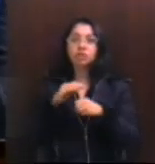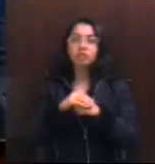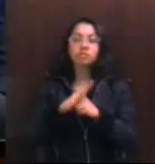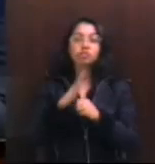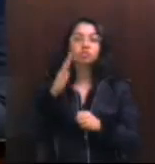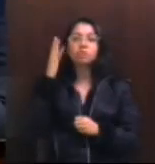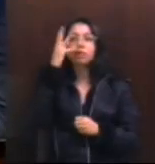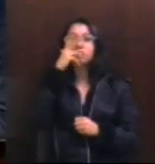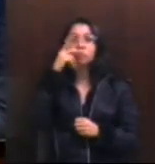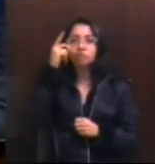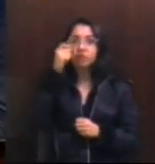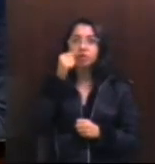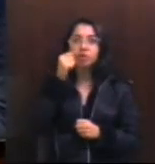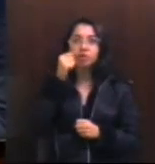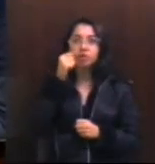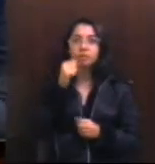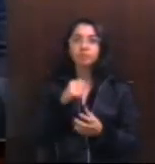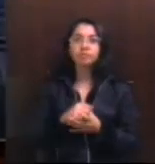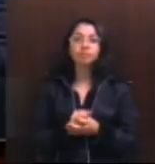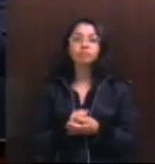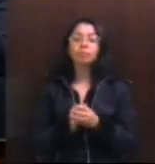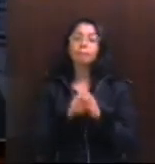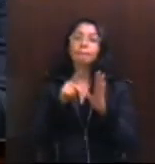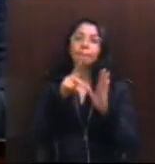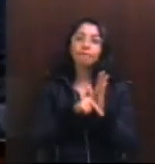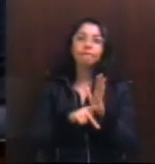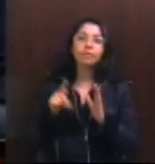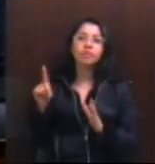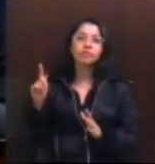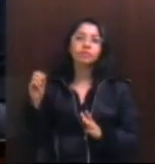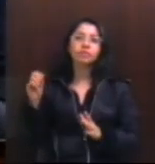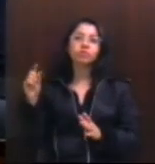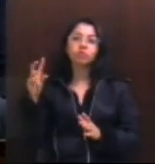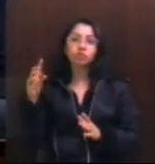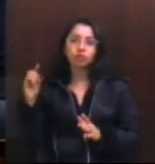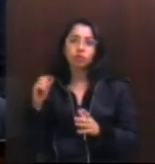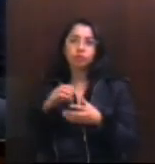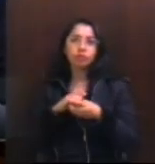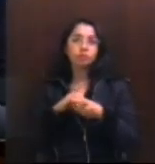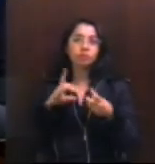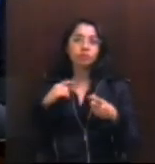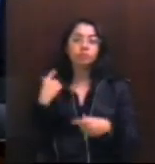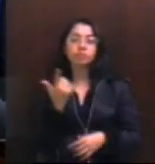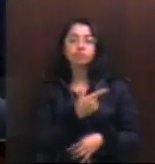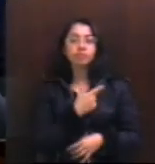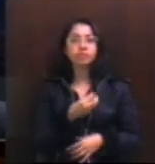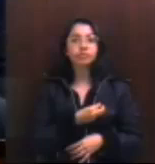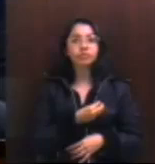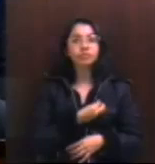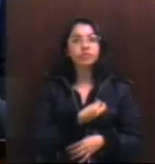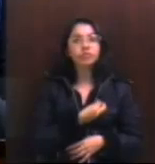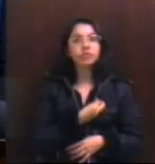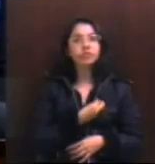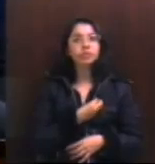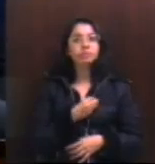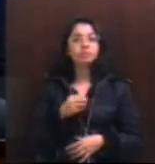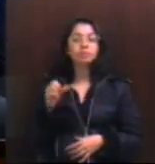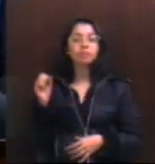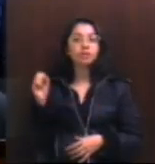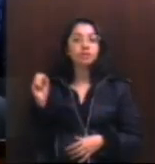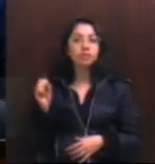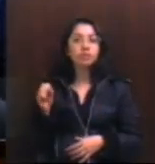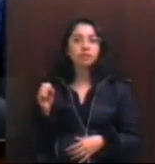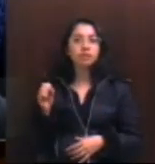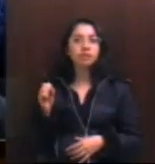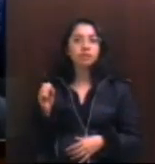bonito, se é que é possível ver algo bonito num processo de golpe à democracia como o nós vivemos, seja justamente essa